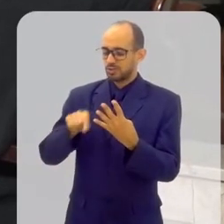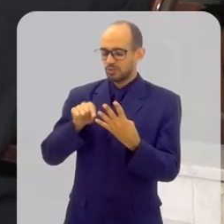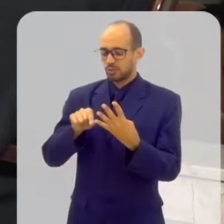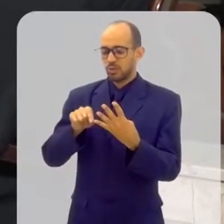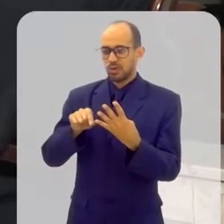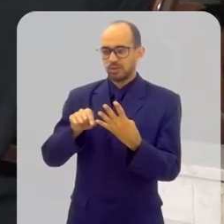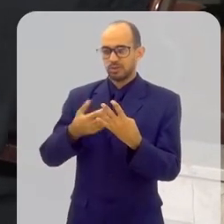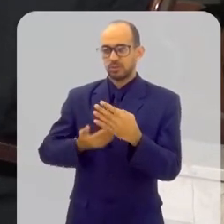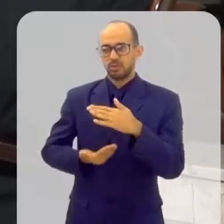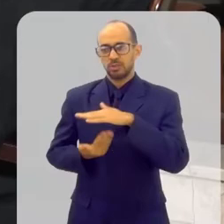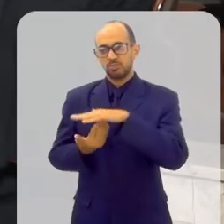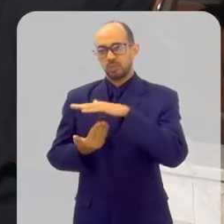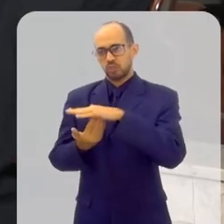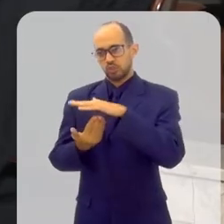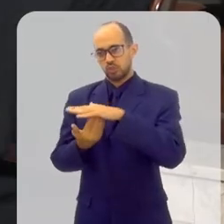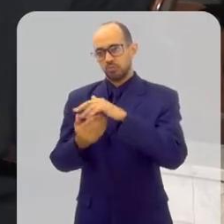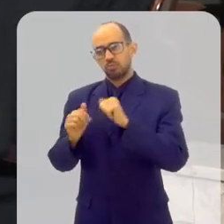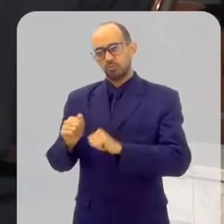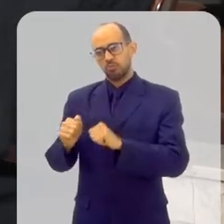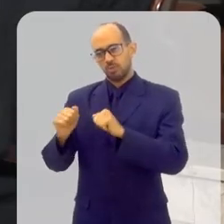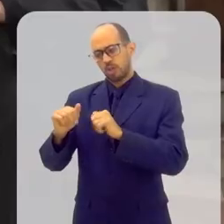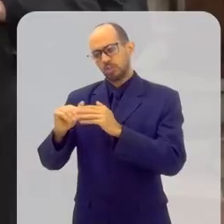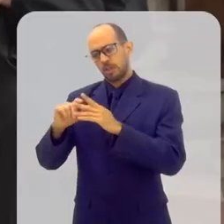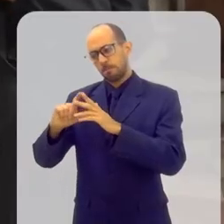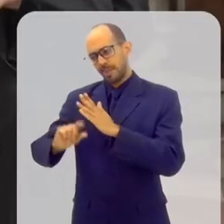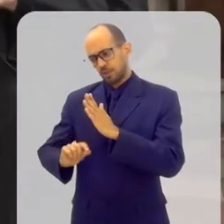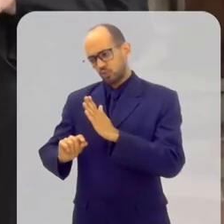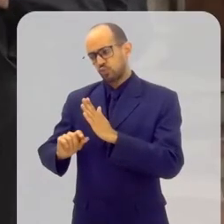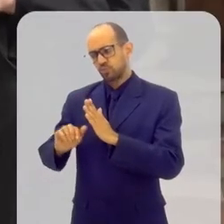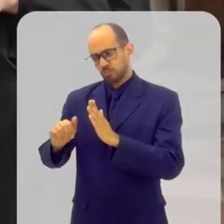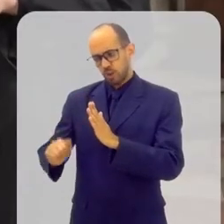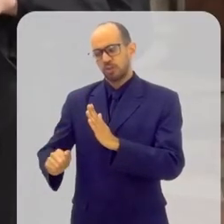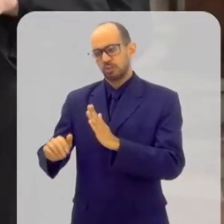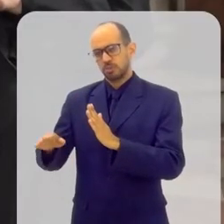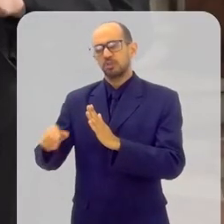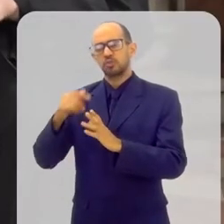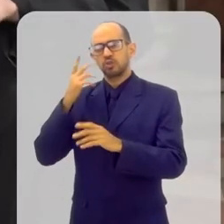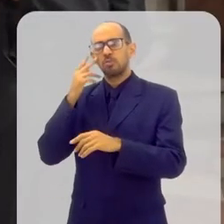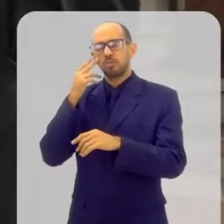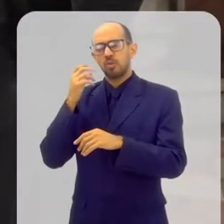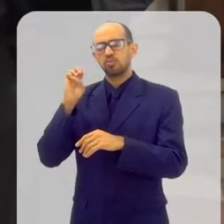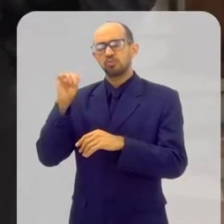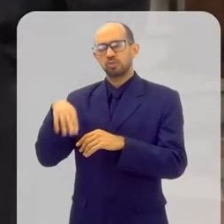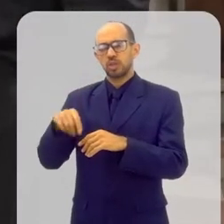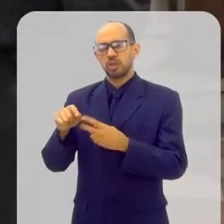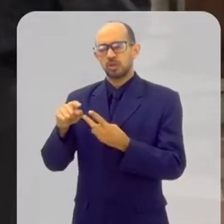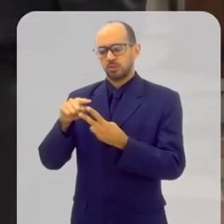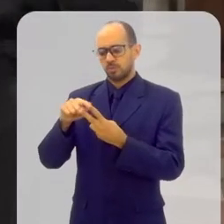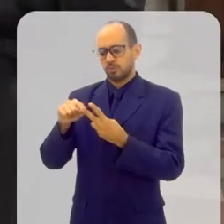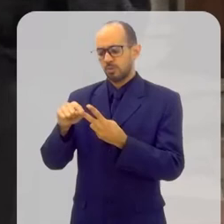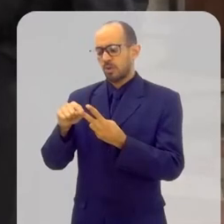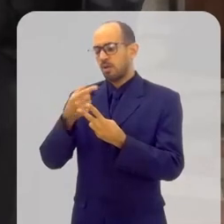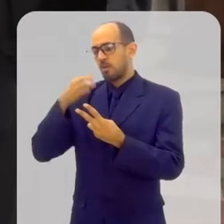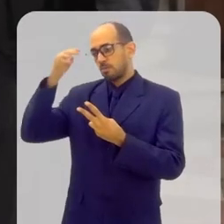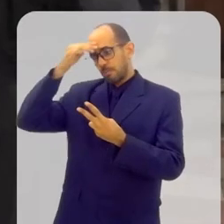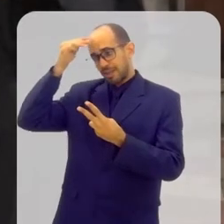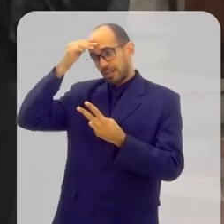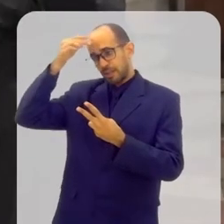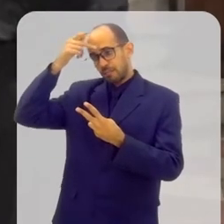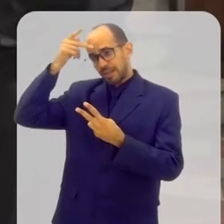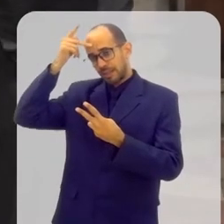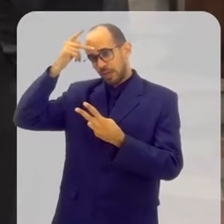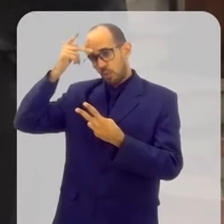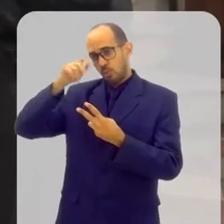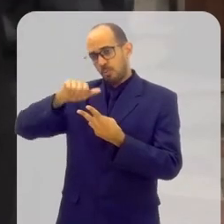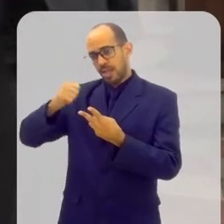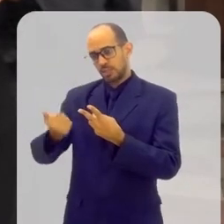padrinhos, no máximo quatro, né? Pode ser menos, mas geralmente é isso. Uma madrinha e padrinho de batismo,